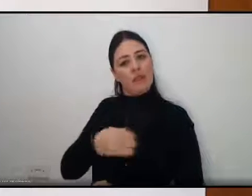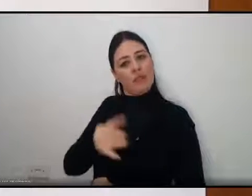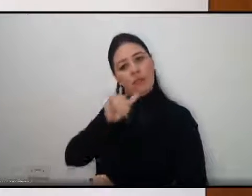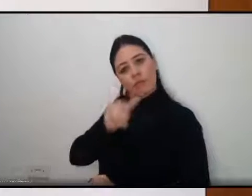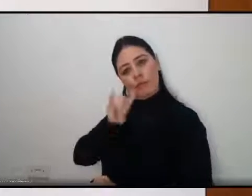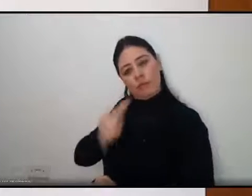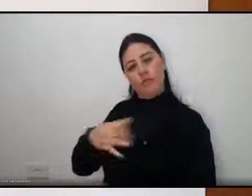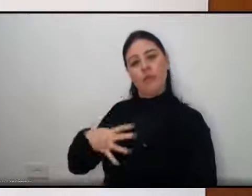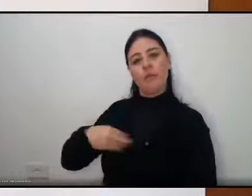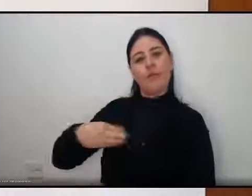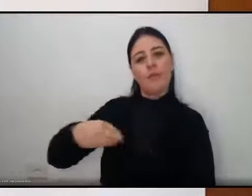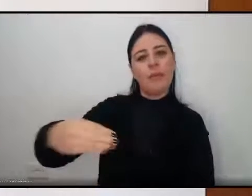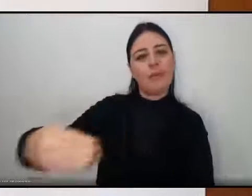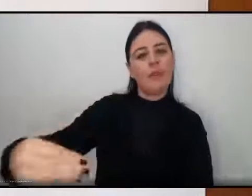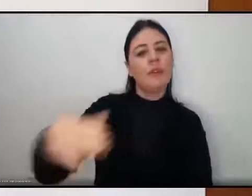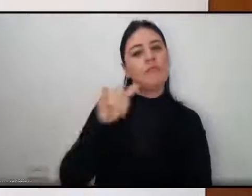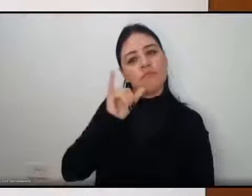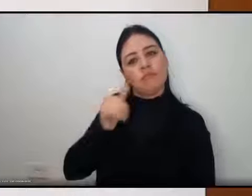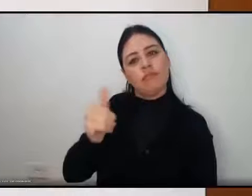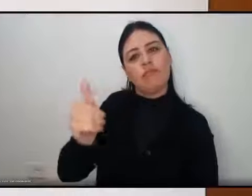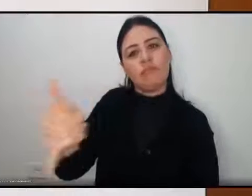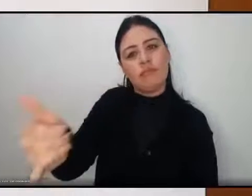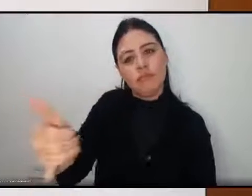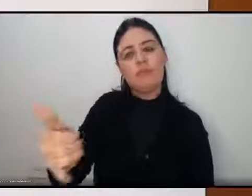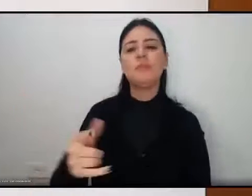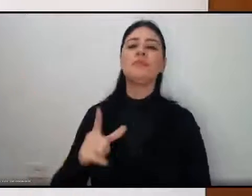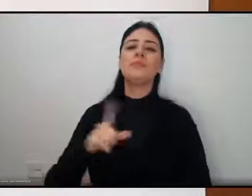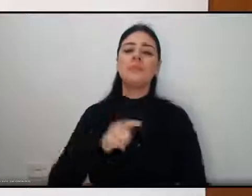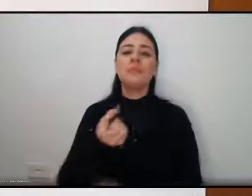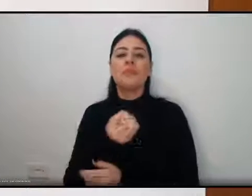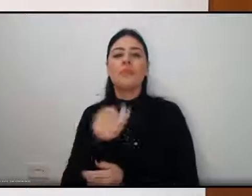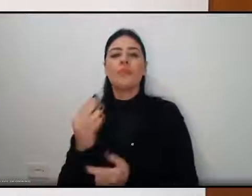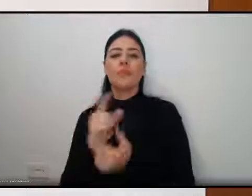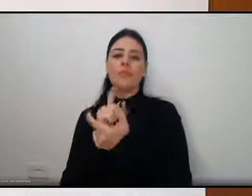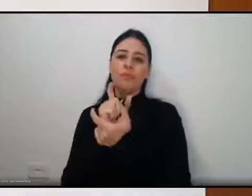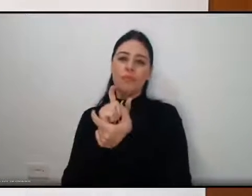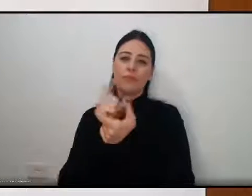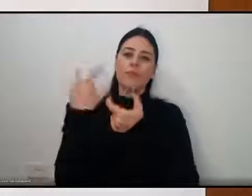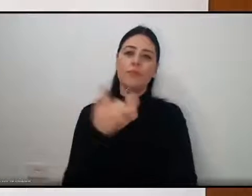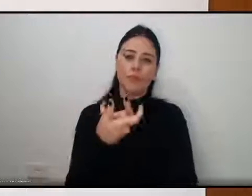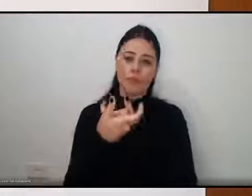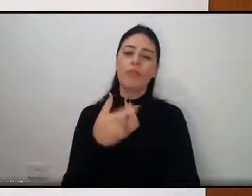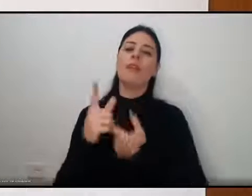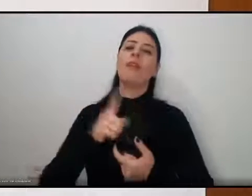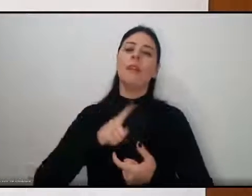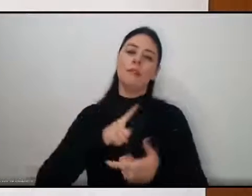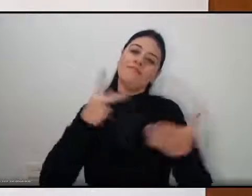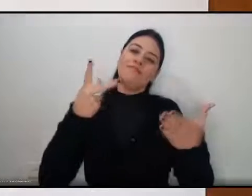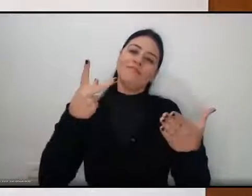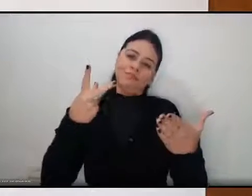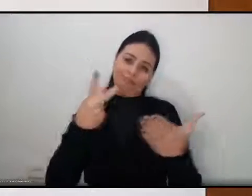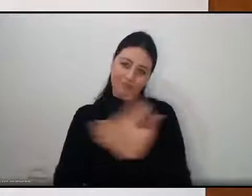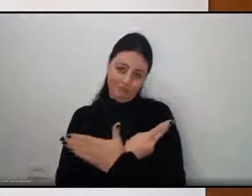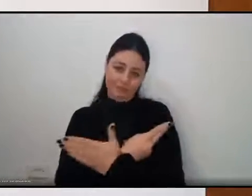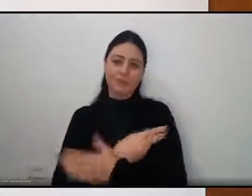erroneamente transmitidos, então são até engraçados e é sobre isso que a gente vai falar um pouquinho.